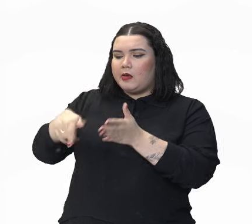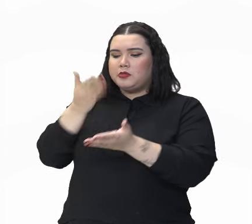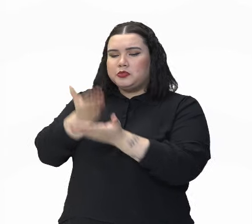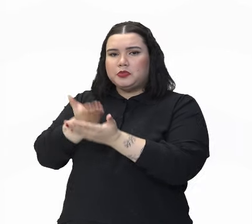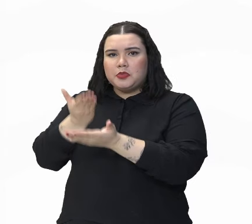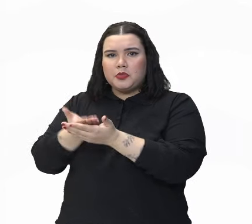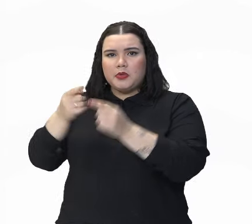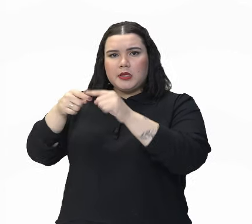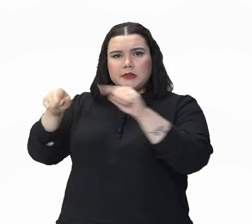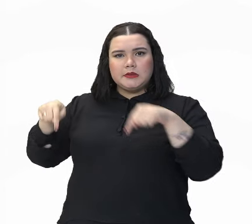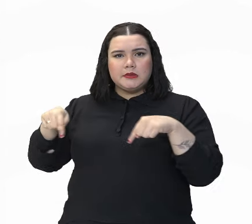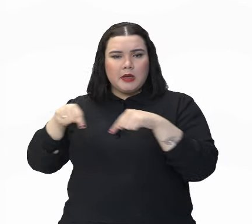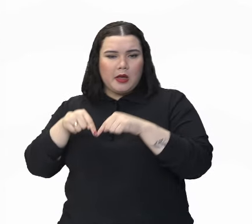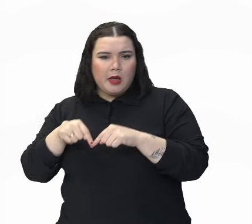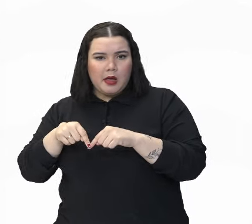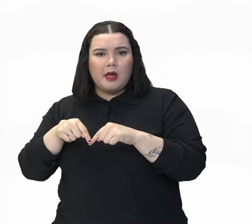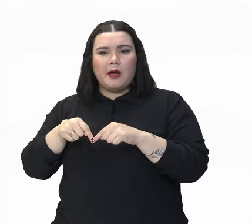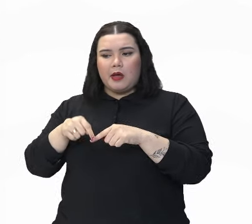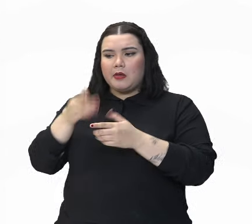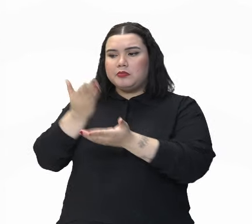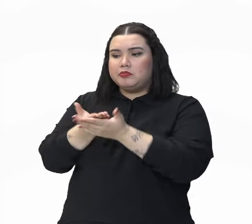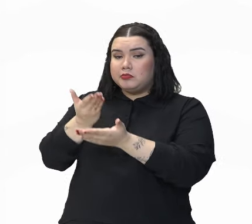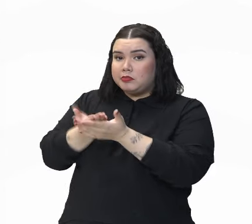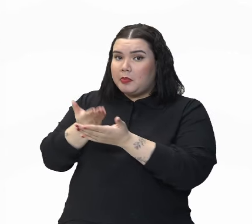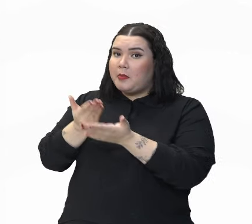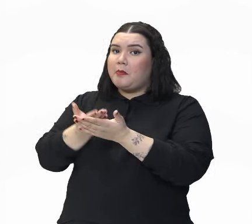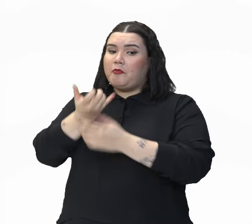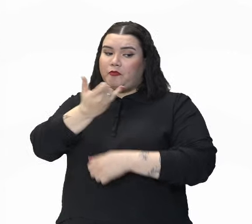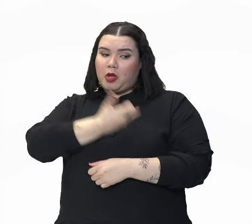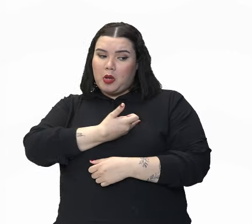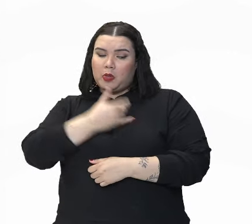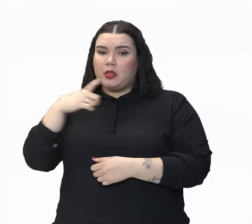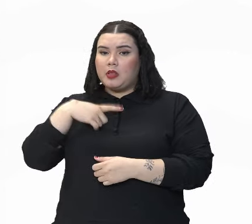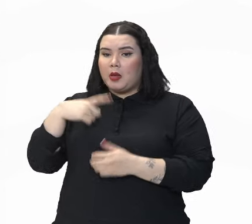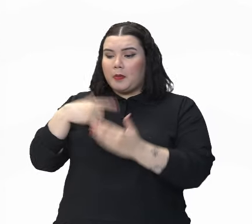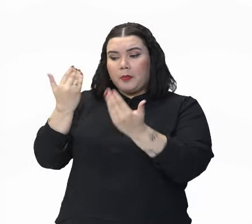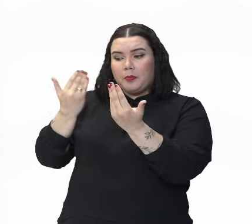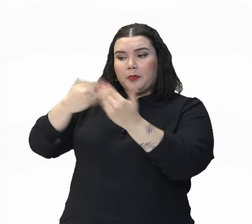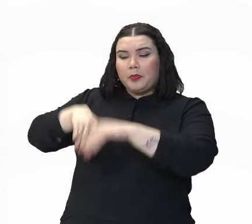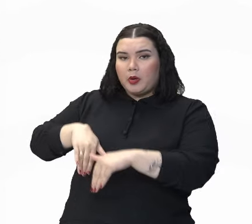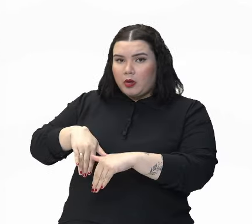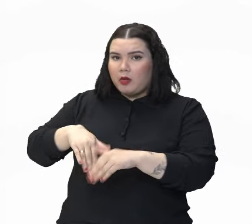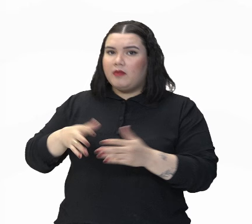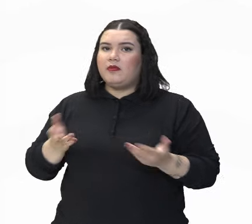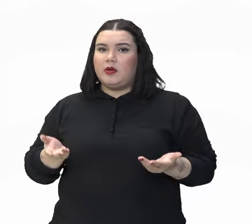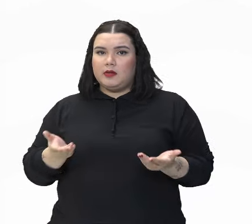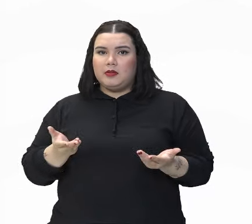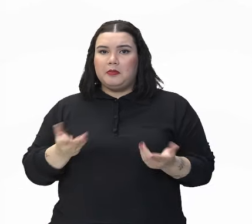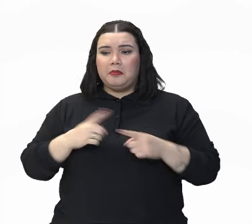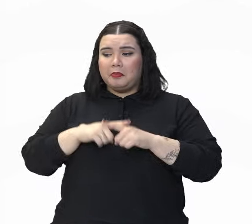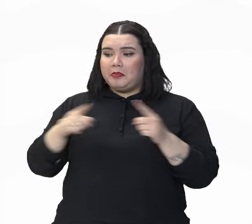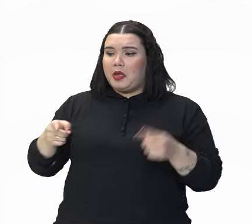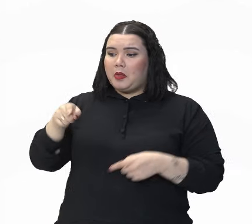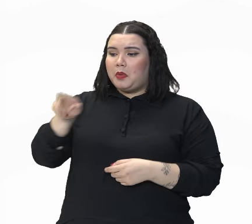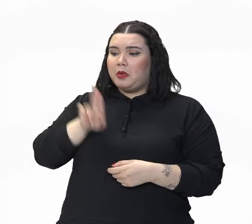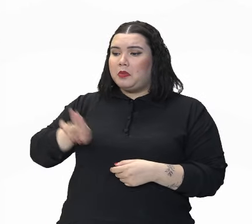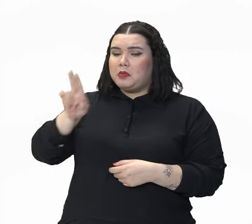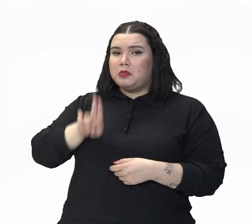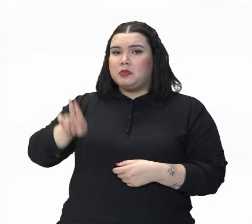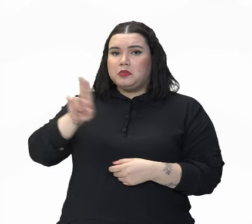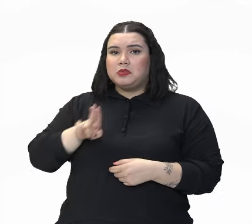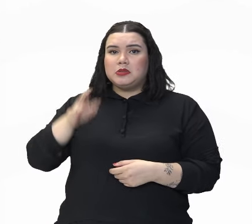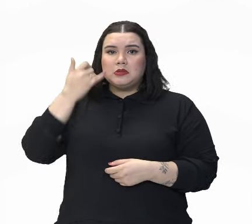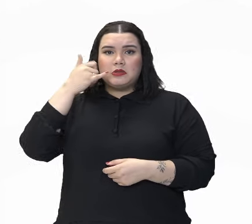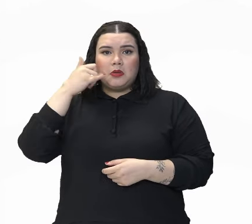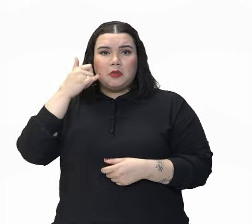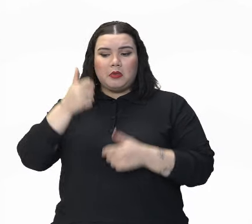para o lugarzinho de estudo, né? Para realmente estudar para a sua prova. E o que é que você está fazendo?